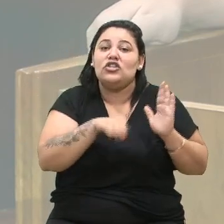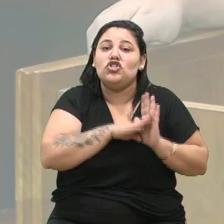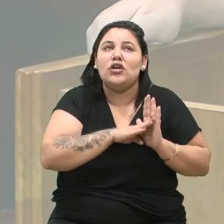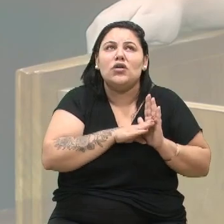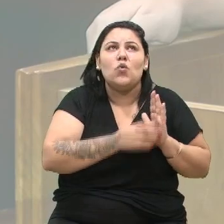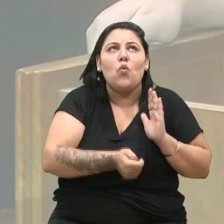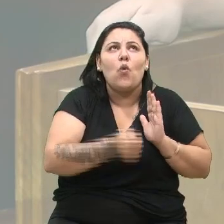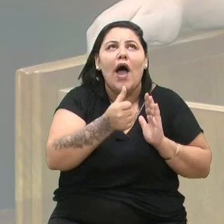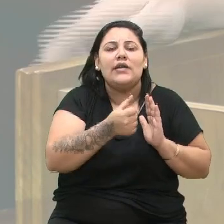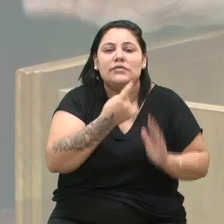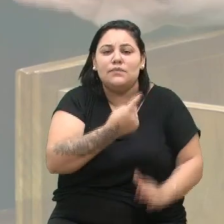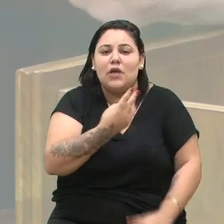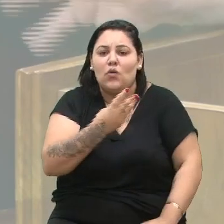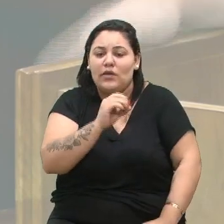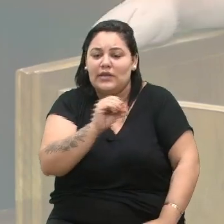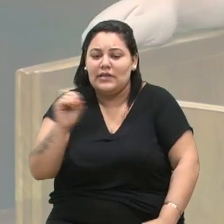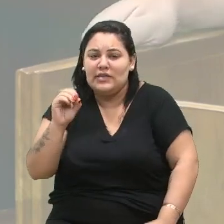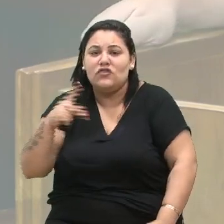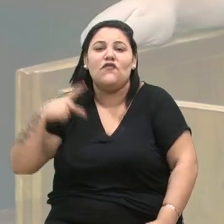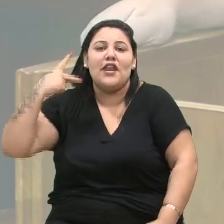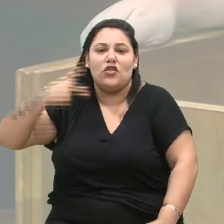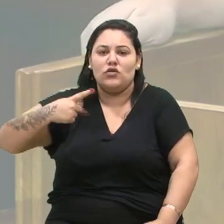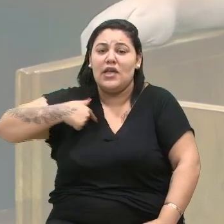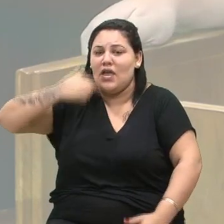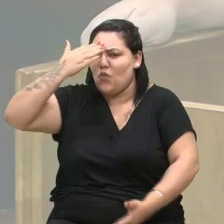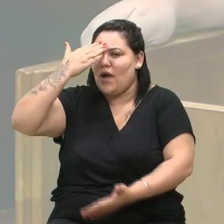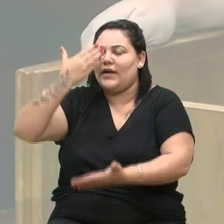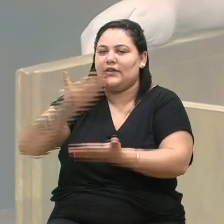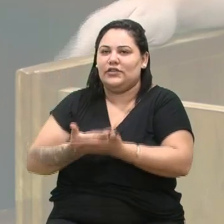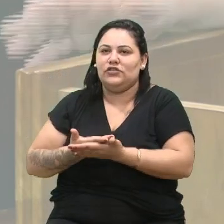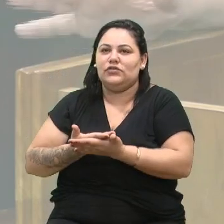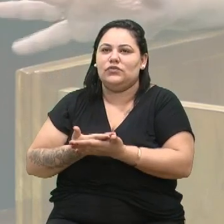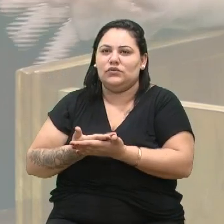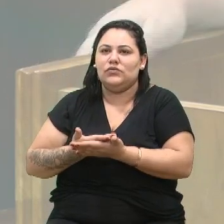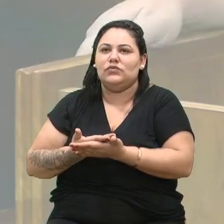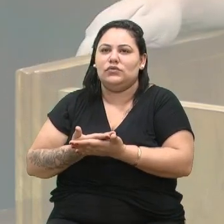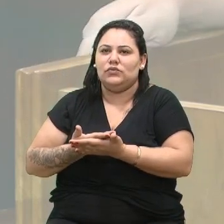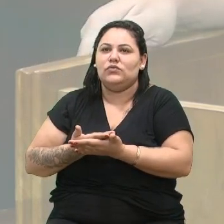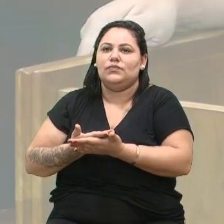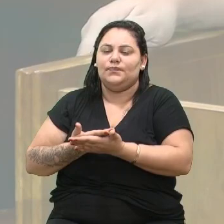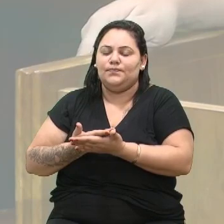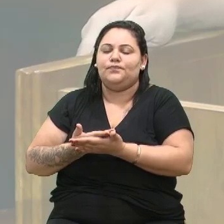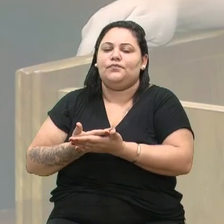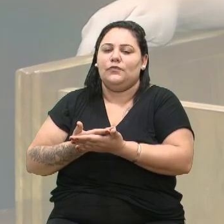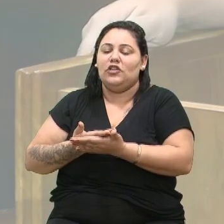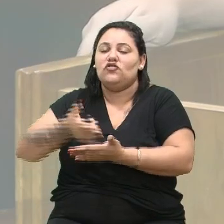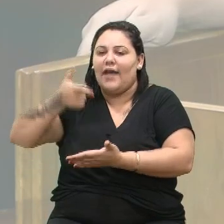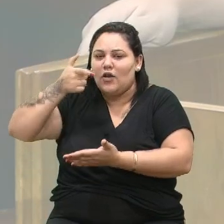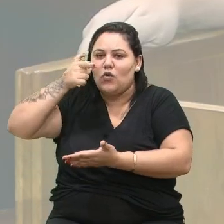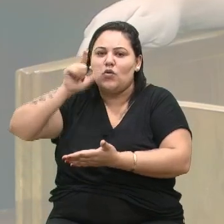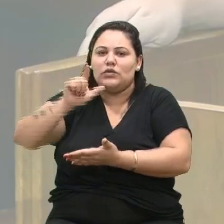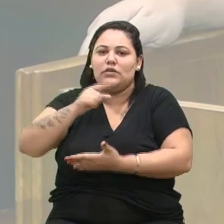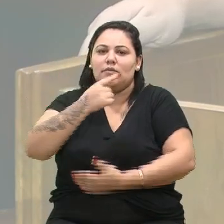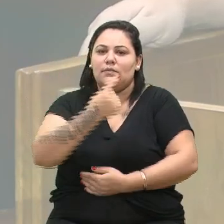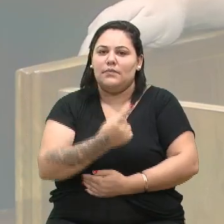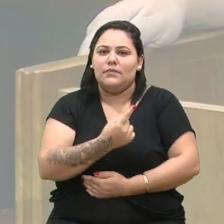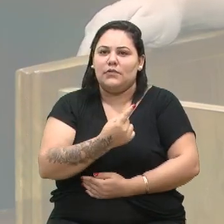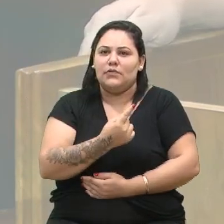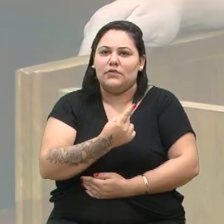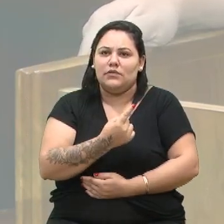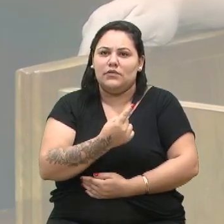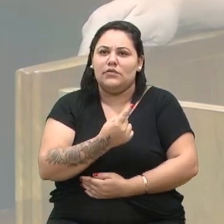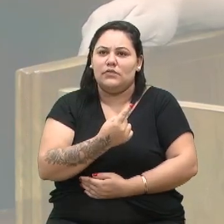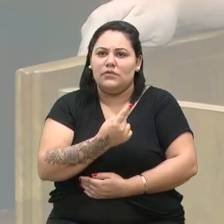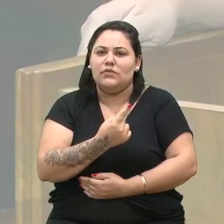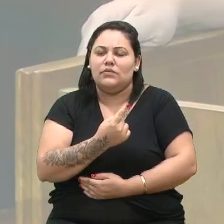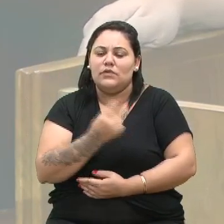1.300 vereadores. Acredito eu que com a janela partidária a gente vai bater o número de 1.300 vereadores dentro do